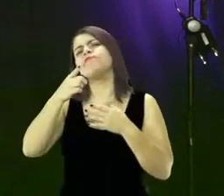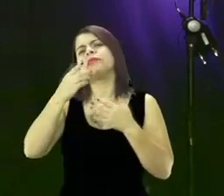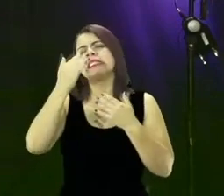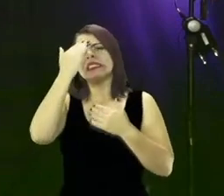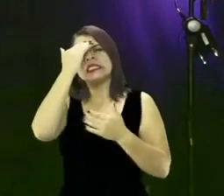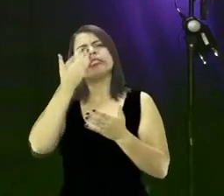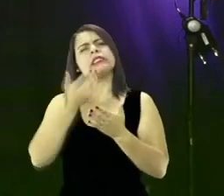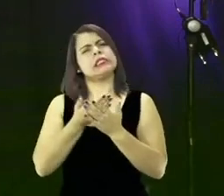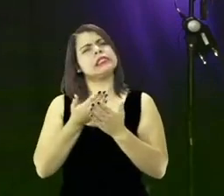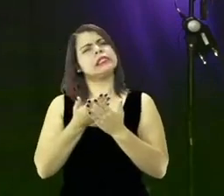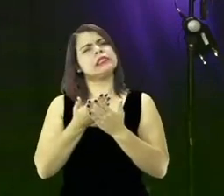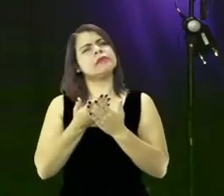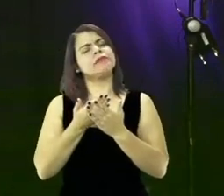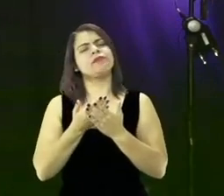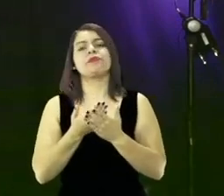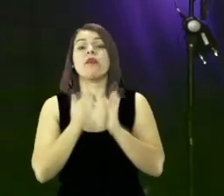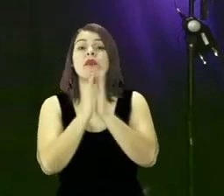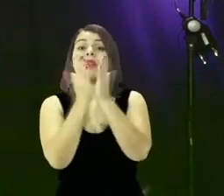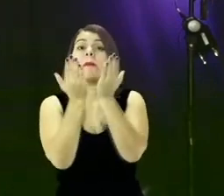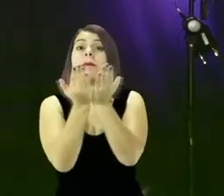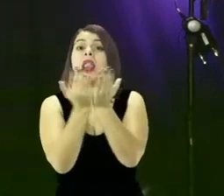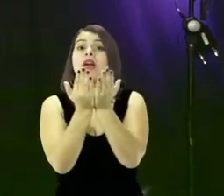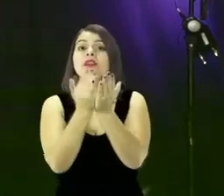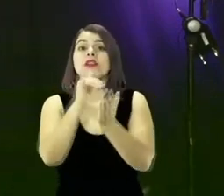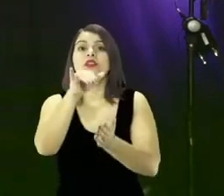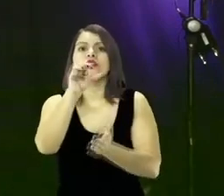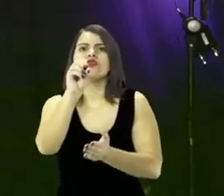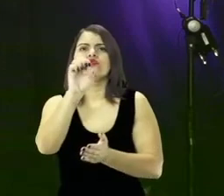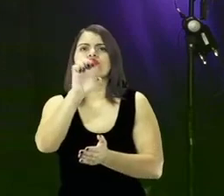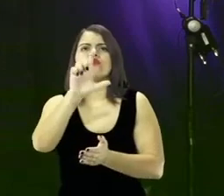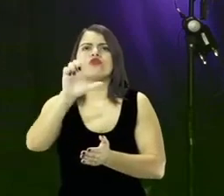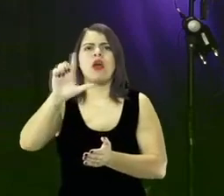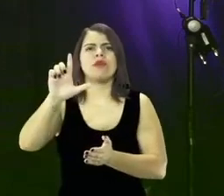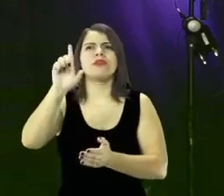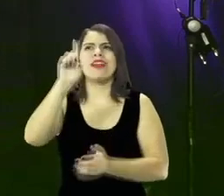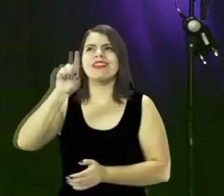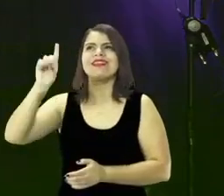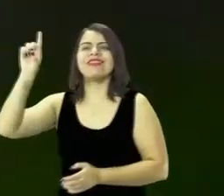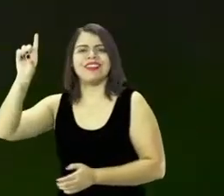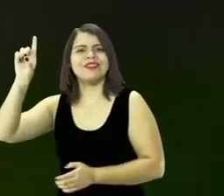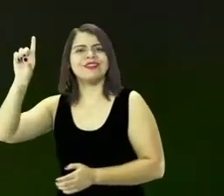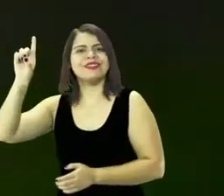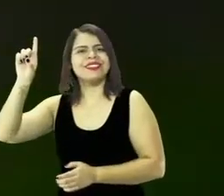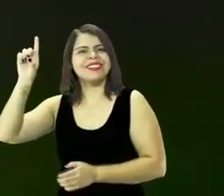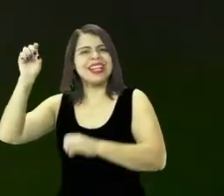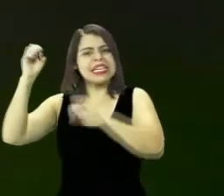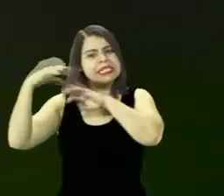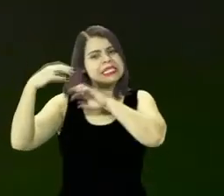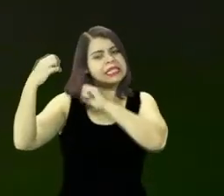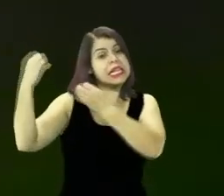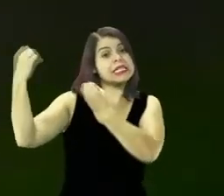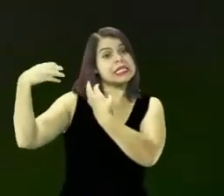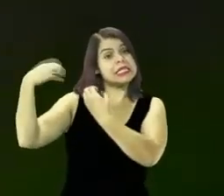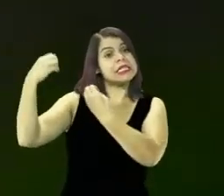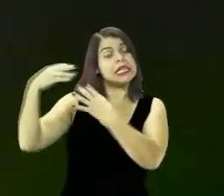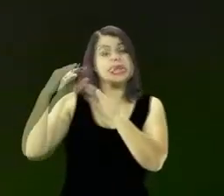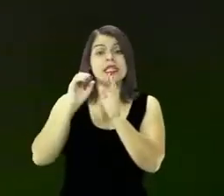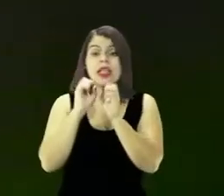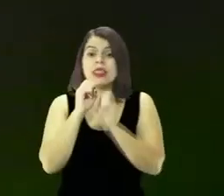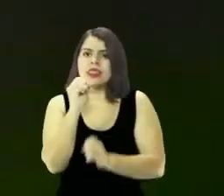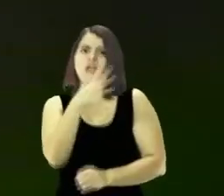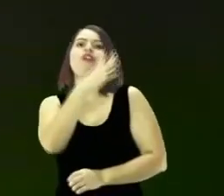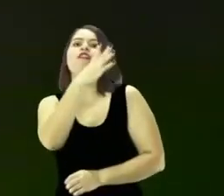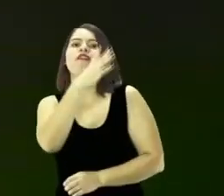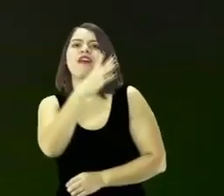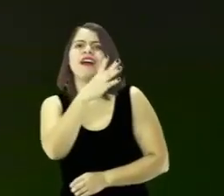a palavra dele lá em Joel ele vai restituir os anos que foram consumidos pelos gafanhotos você vai conseguir fazer muito mais